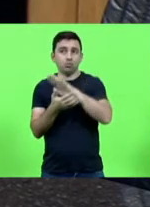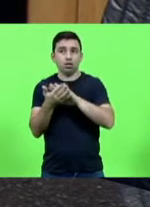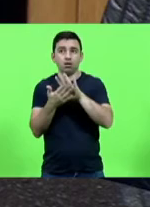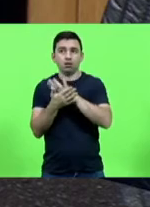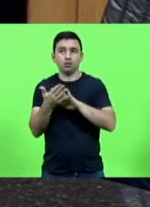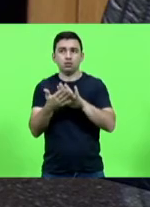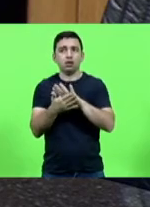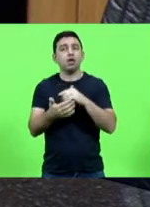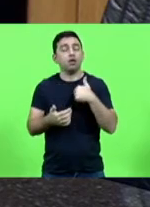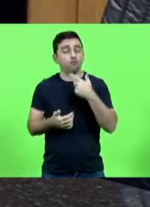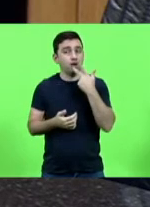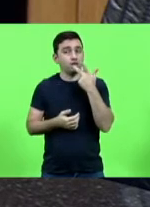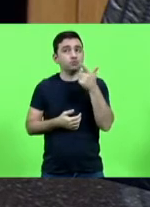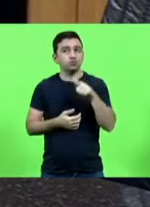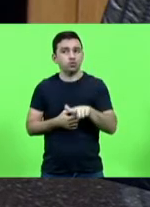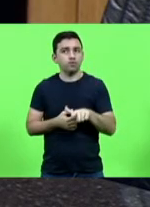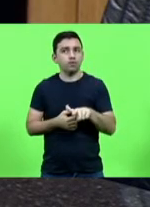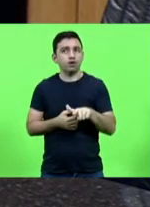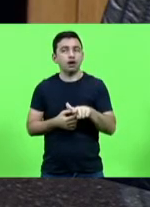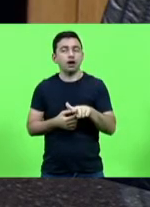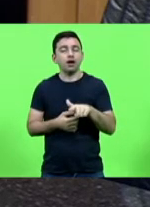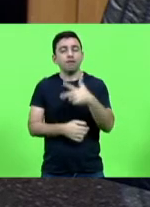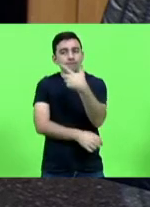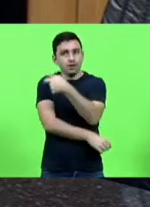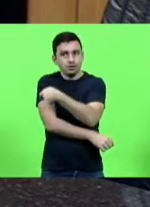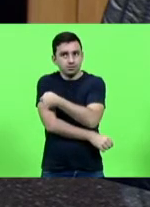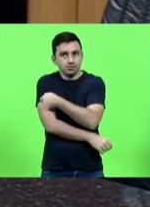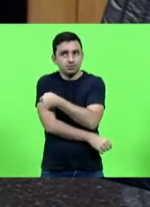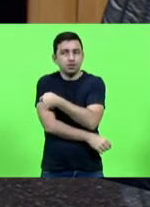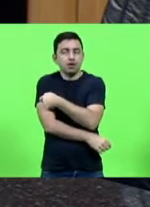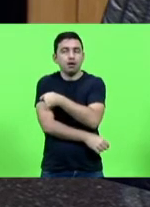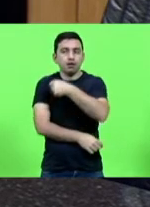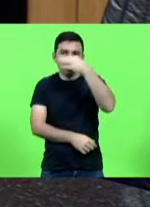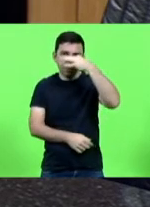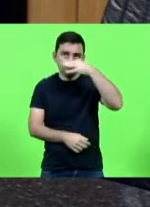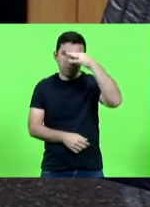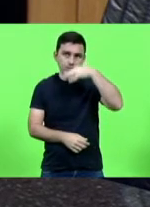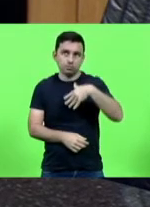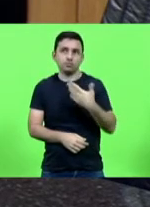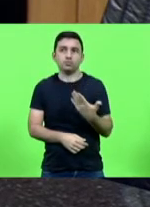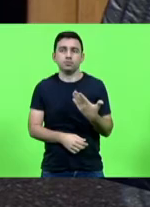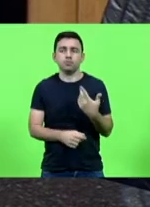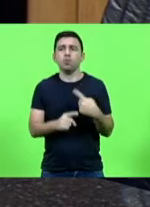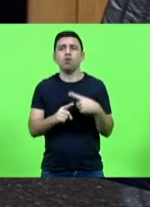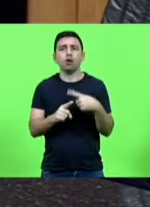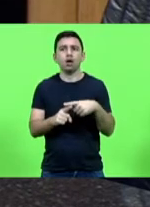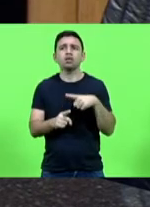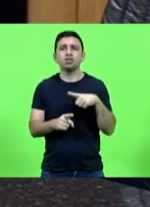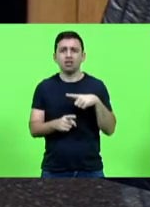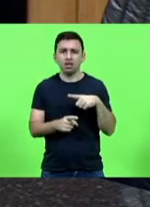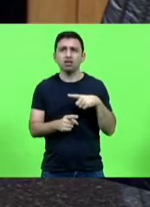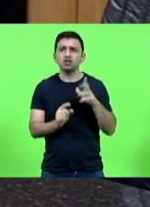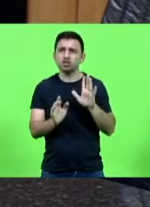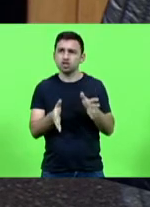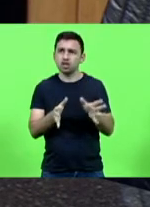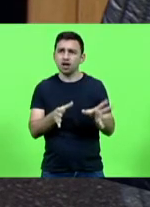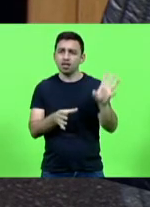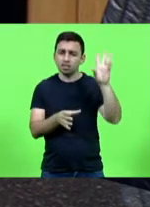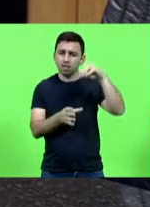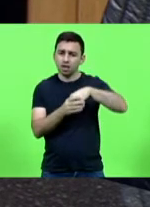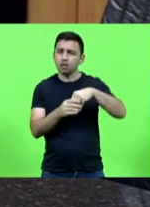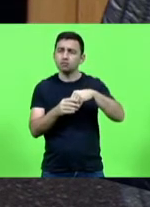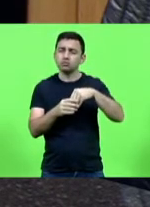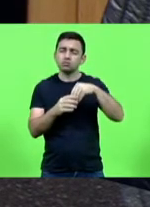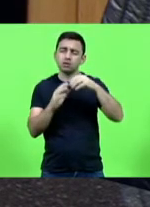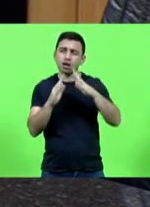repito eu falo agora da vacina da gripe é possam tomar essa vacina já que há vacina nos postos e pelos